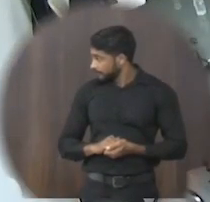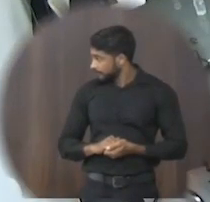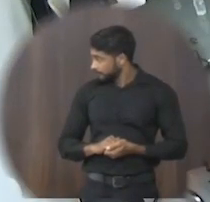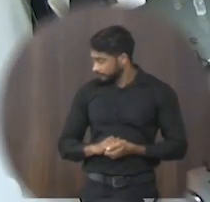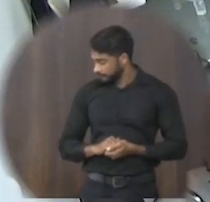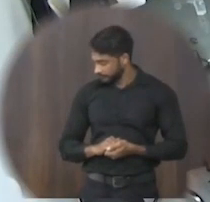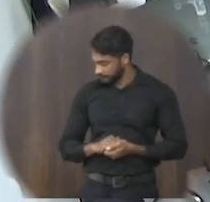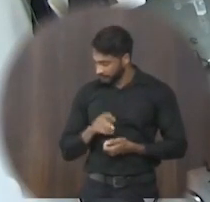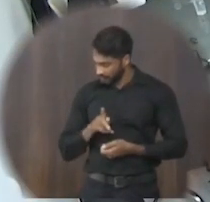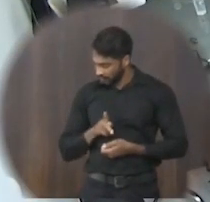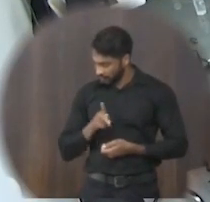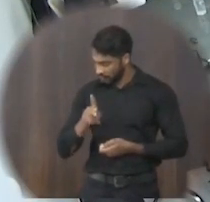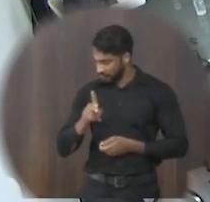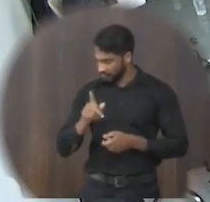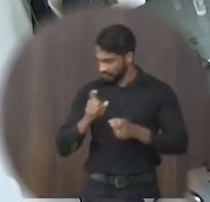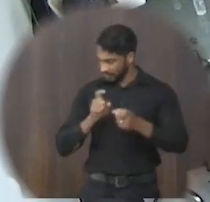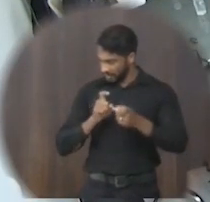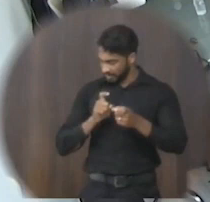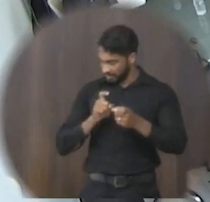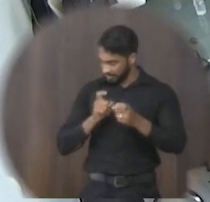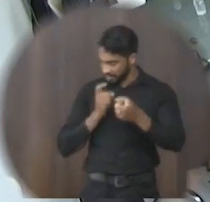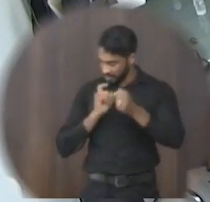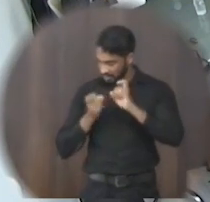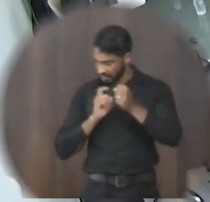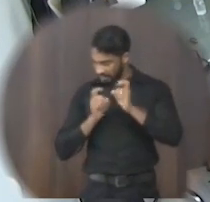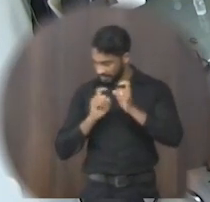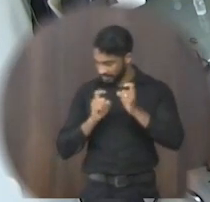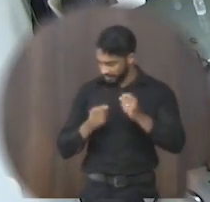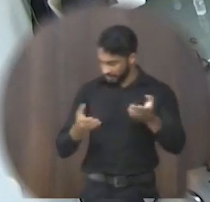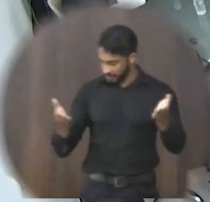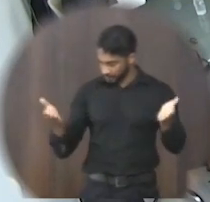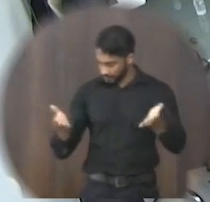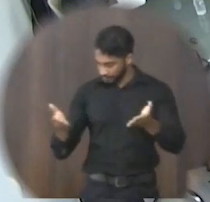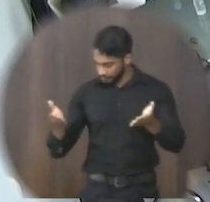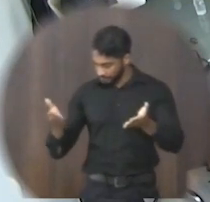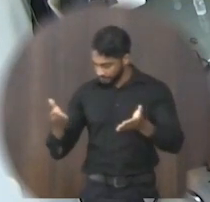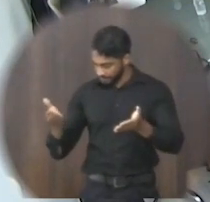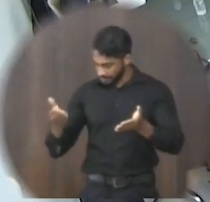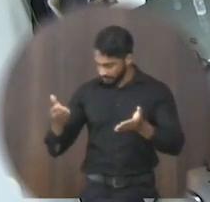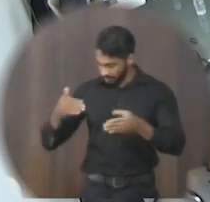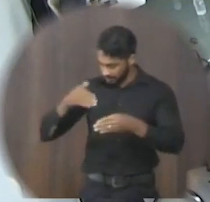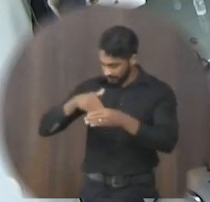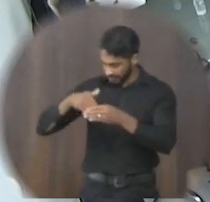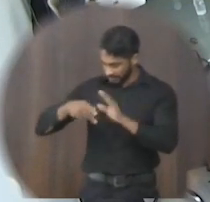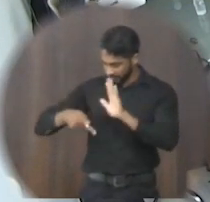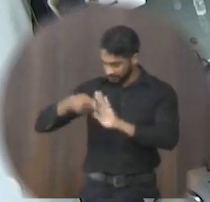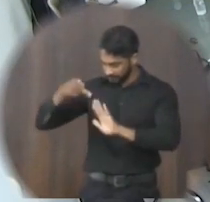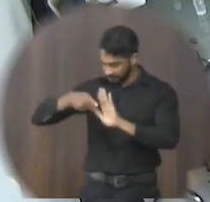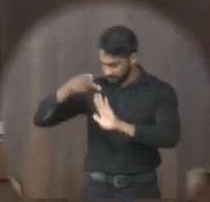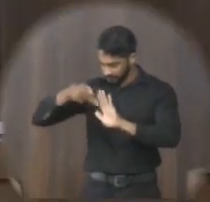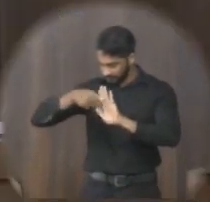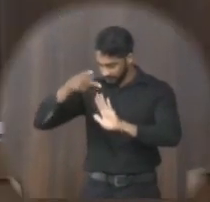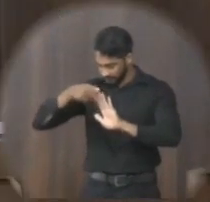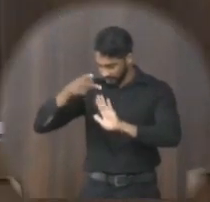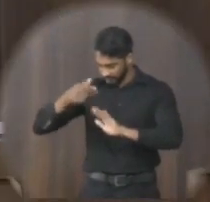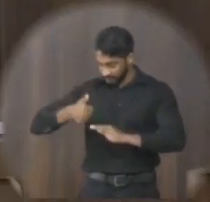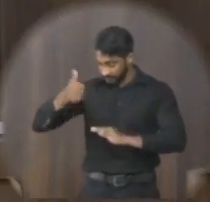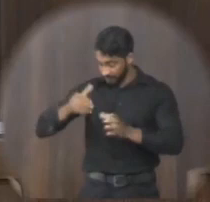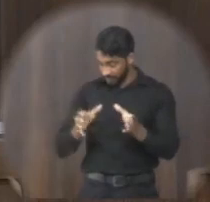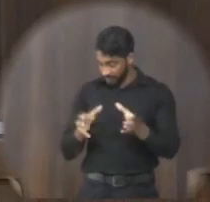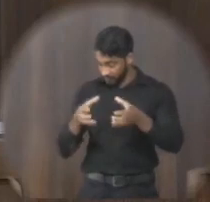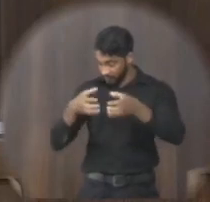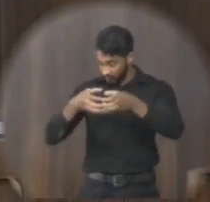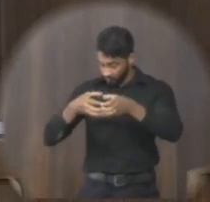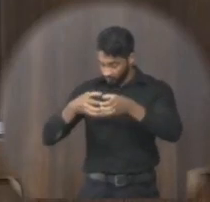Vamos dar continuidade à nossa reunião, passamos agora para a votação de primeiro em projetos, primeiro turno,